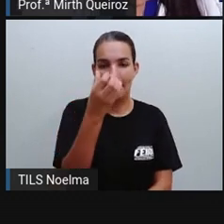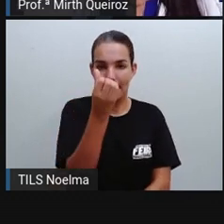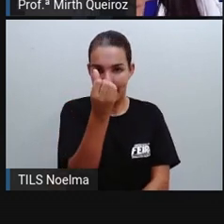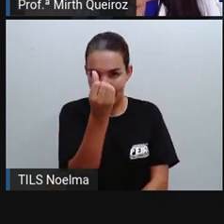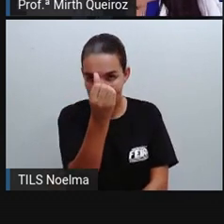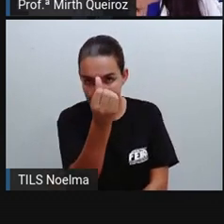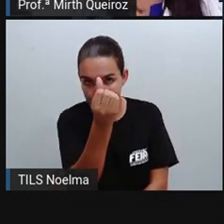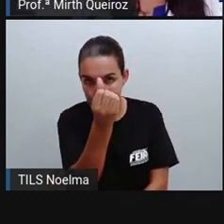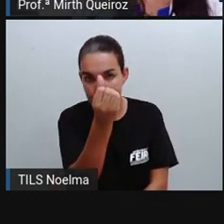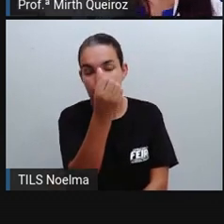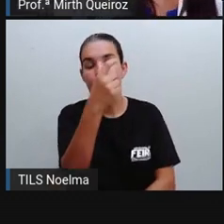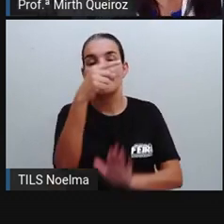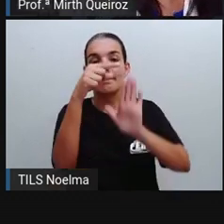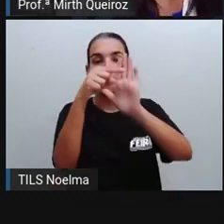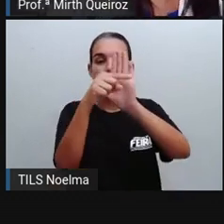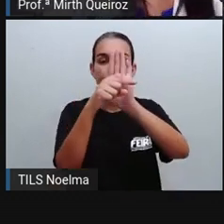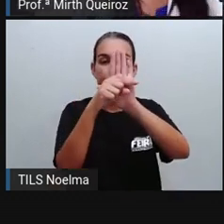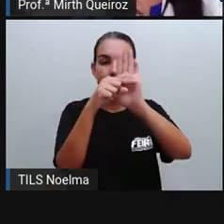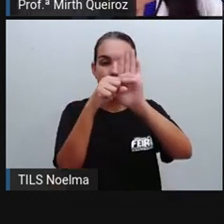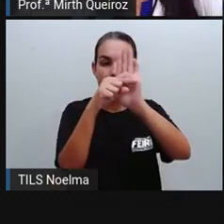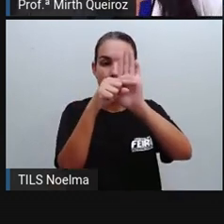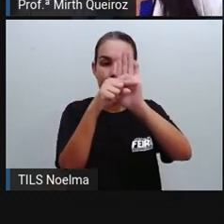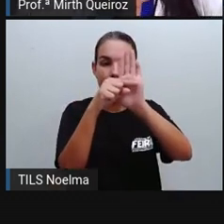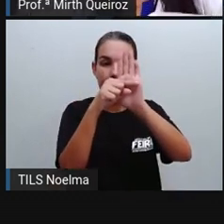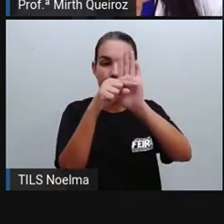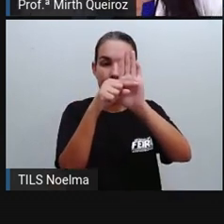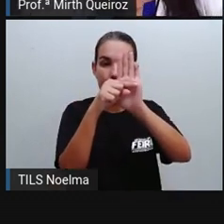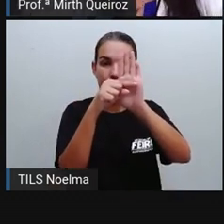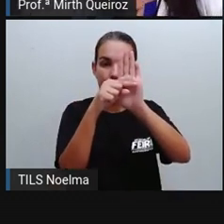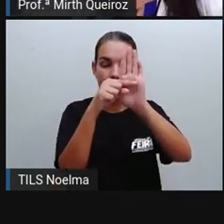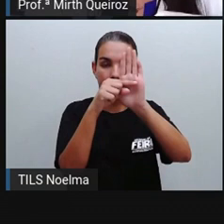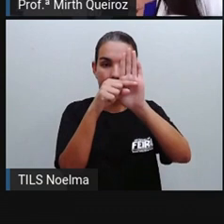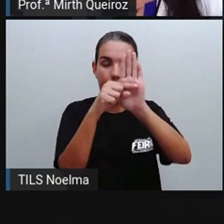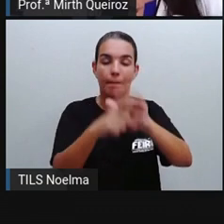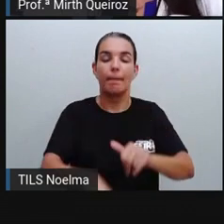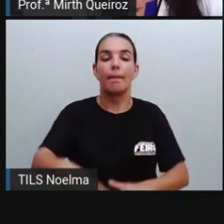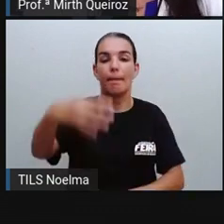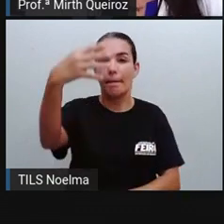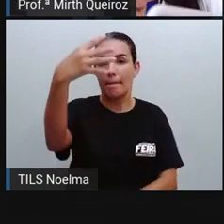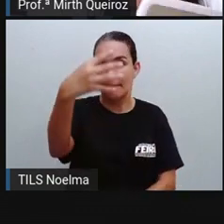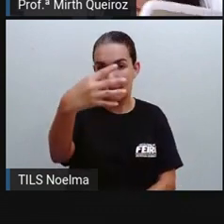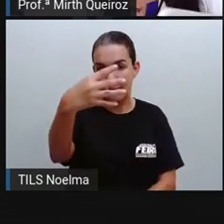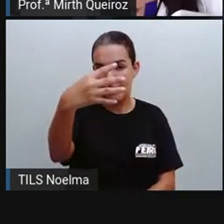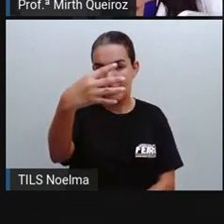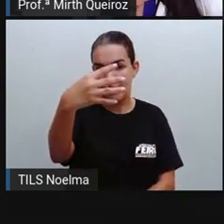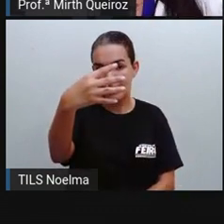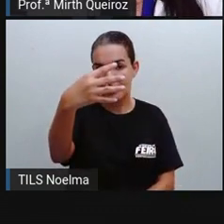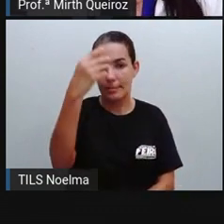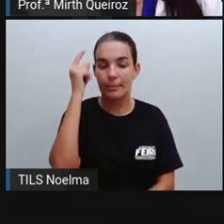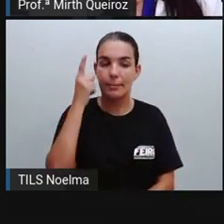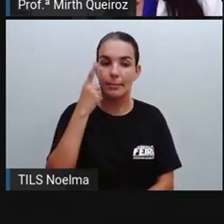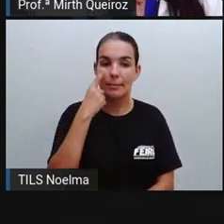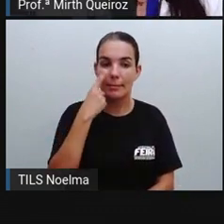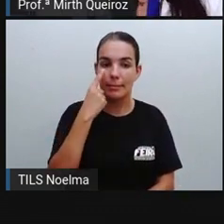menos, que é o de subtração, né? 4.